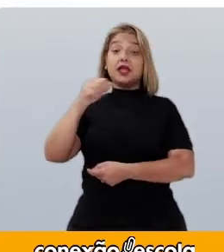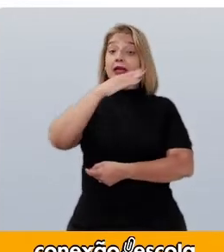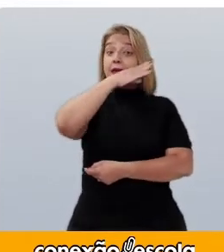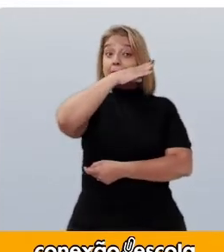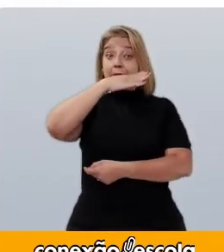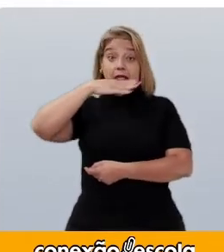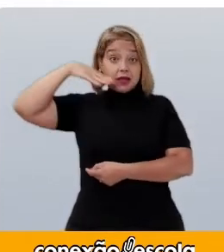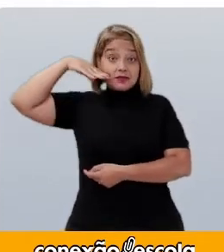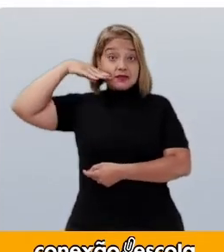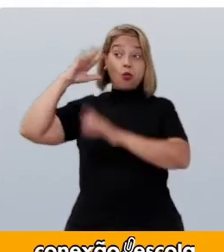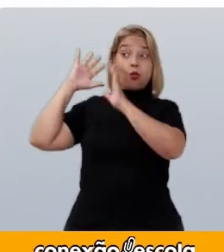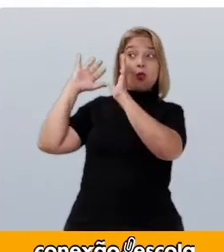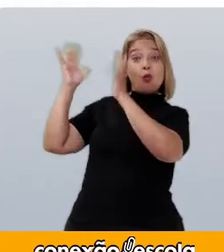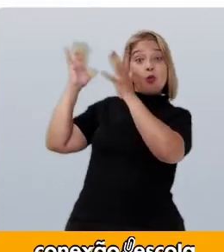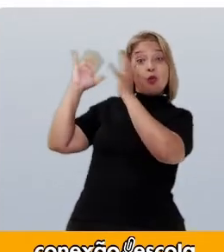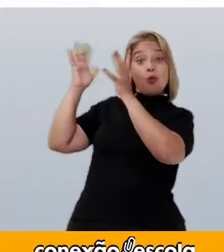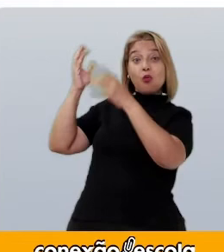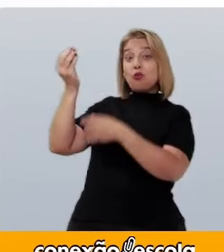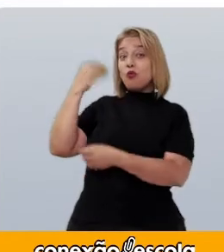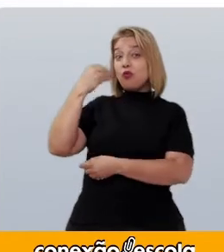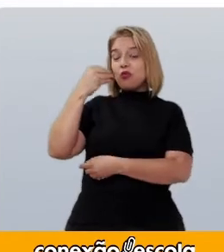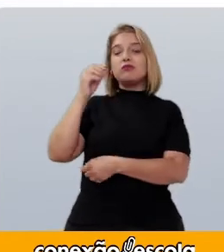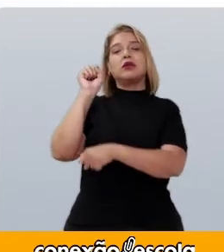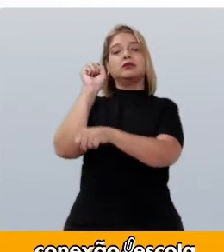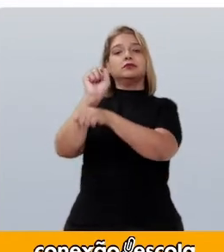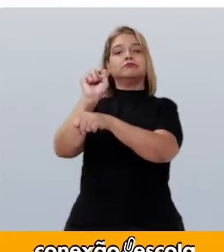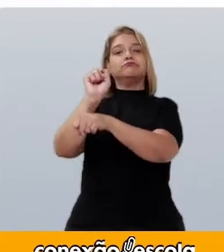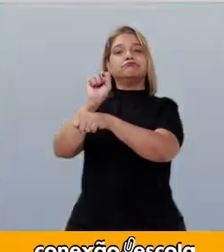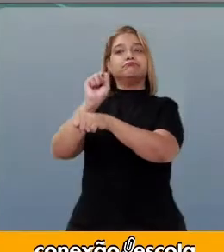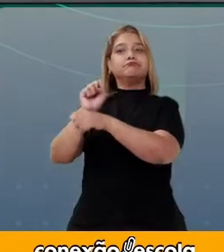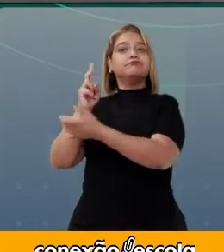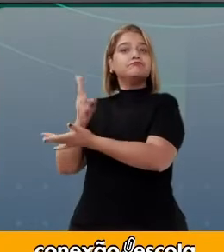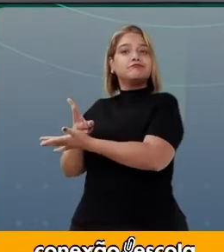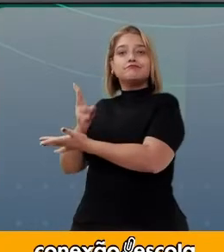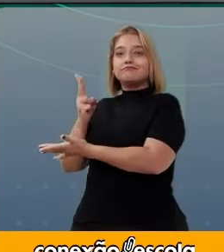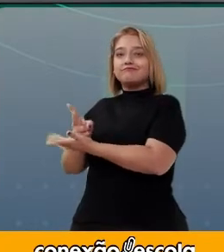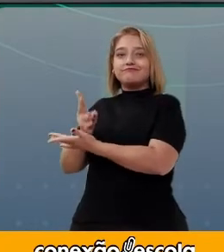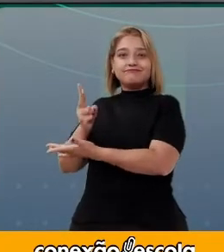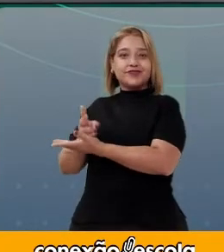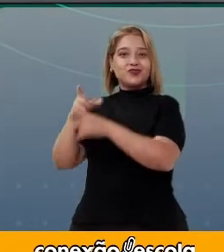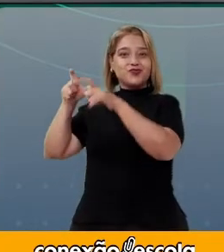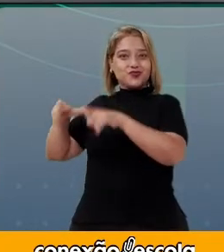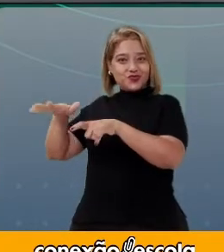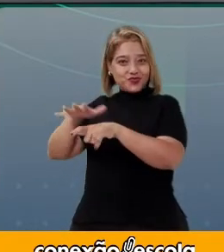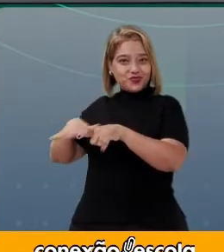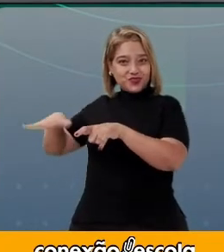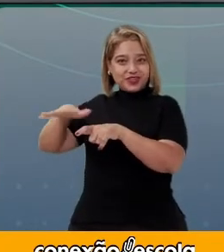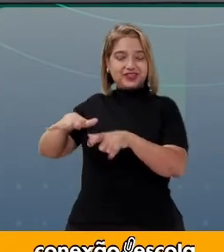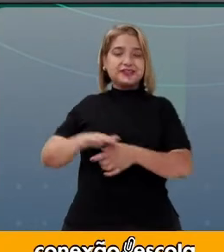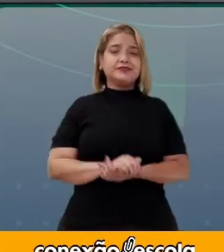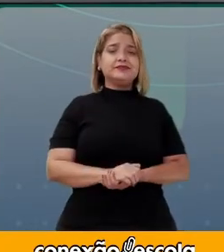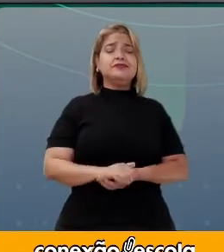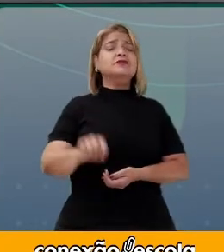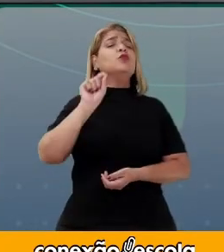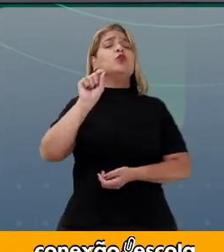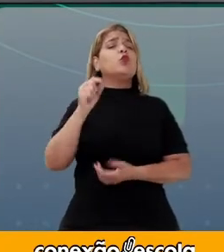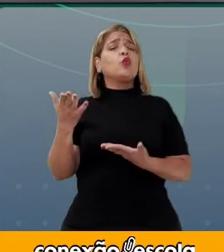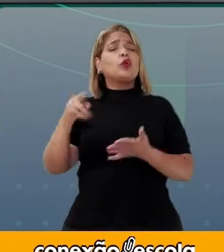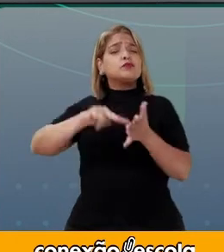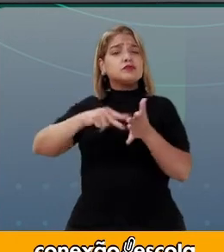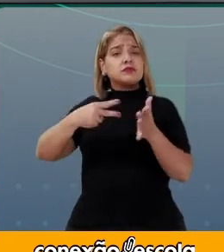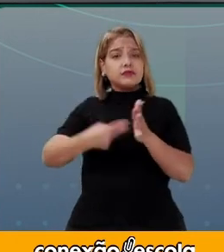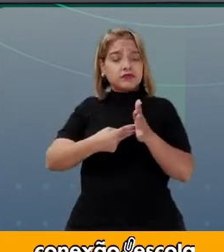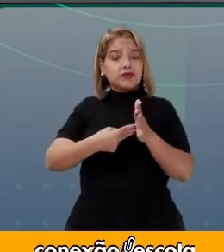Cocomole Vos espera no lugar E aí? O que ele quis dizer?